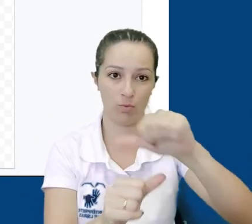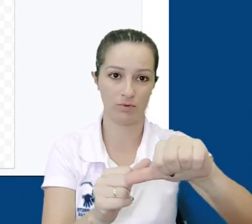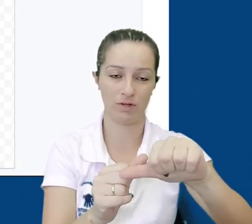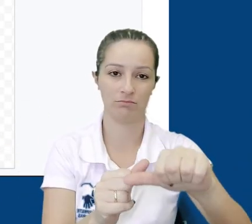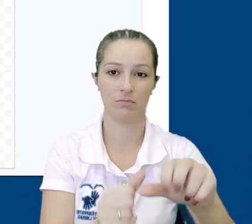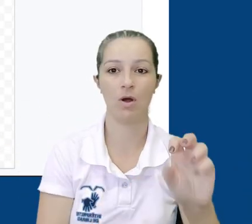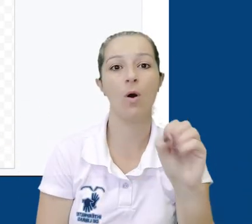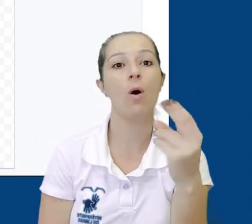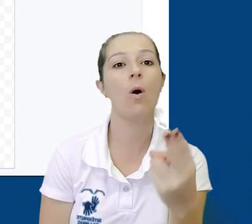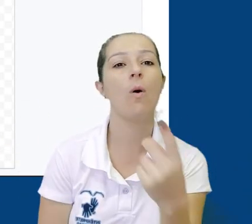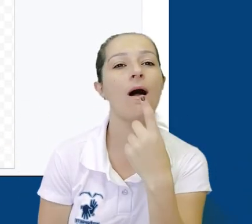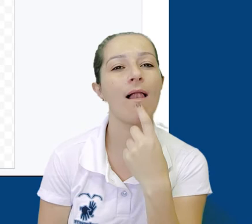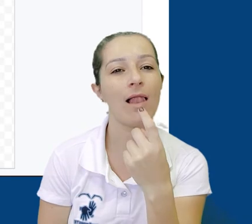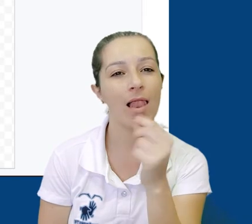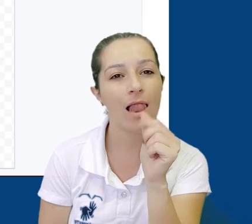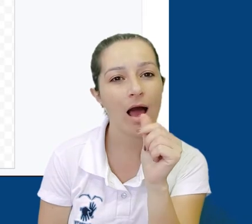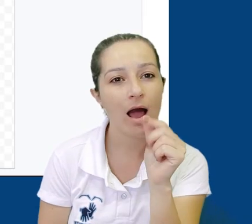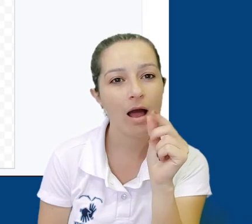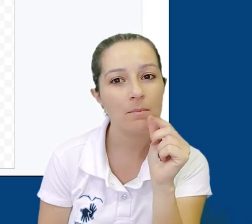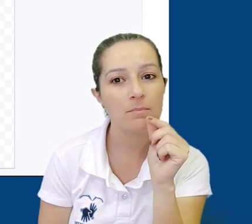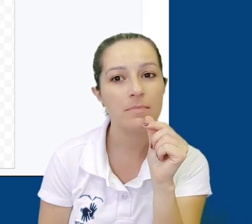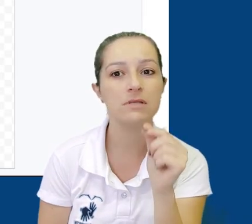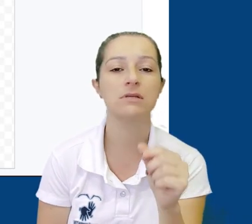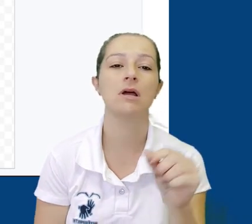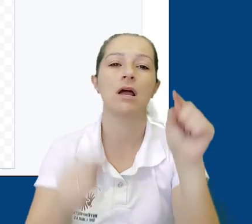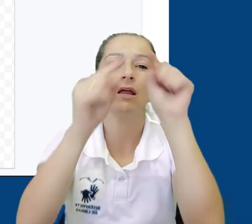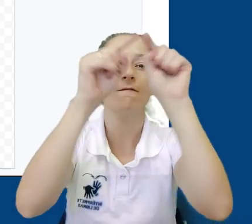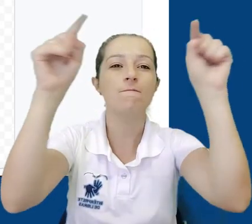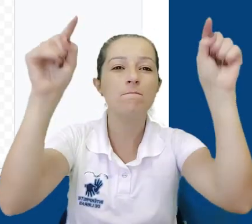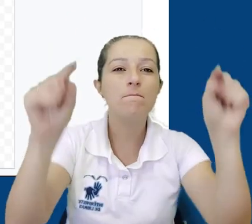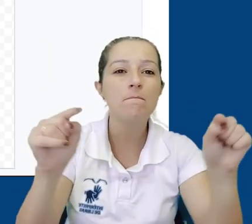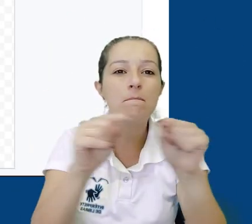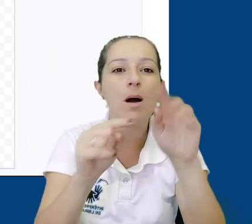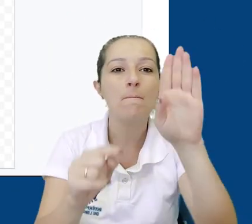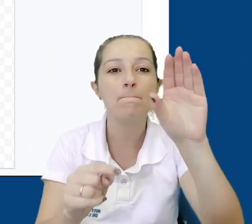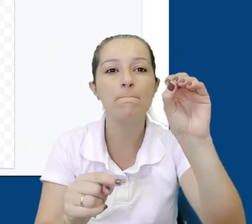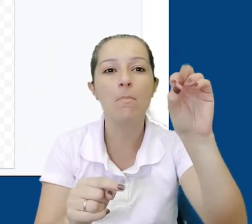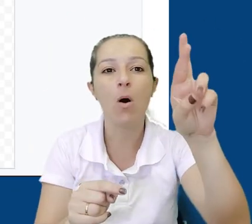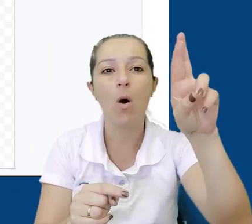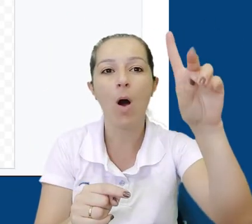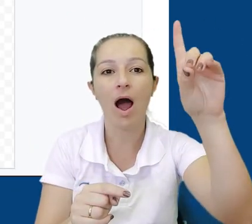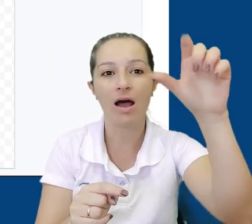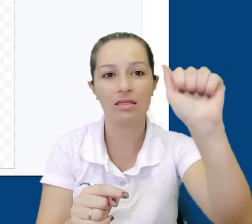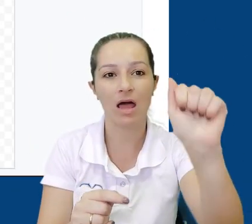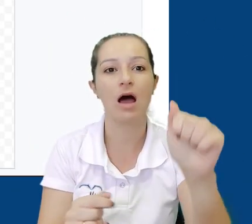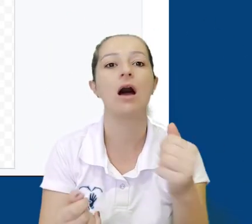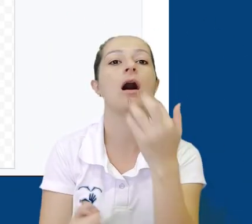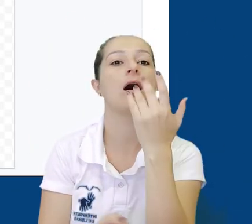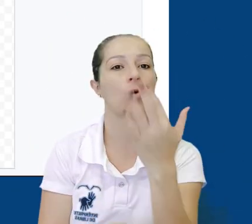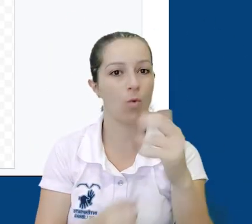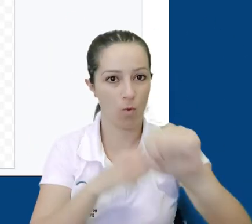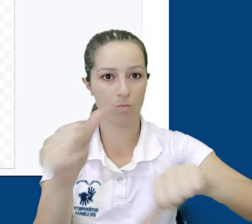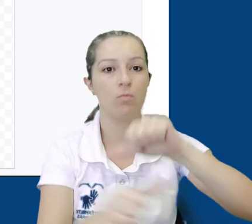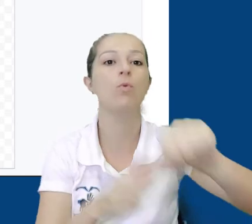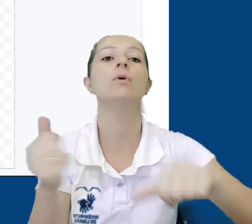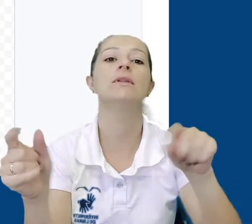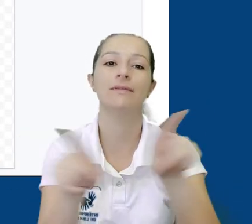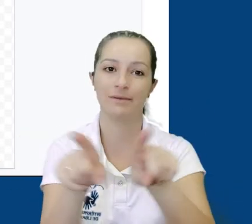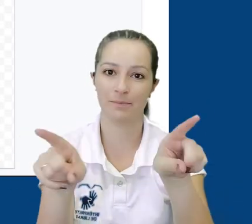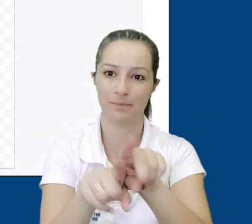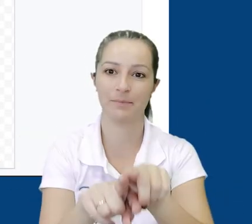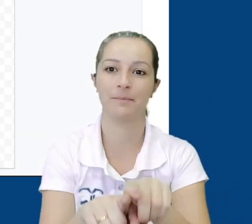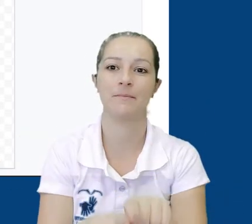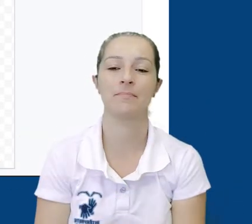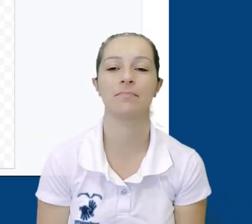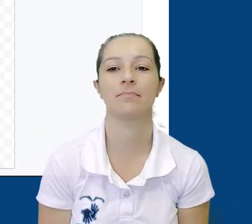que nos permite alterar a cor da borda da forma. E assim como nas opções de formatação de traçado, podemos alterar a